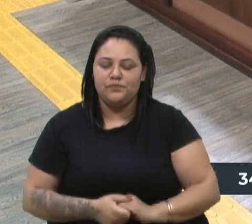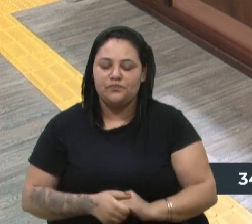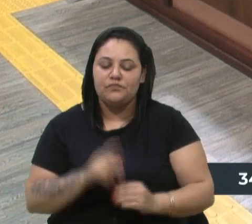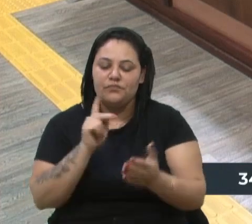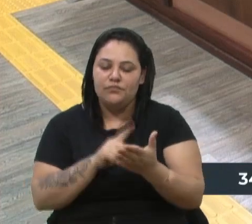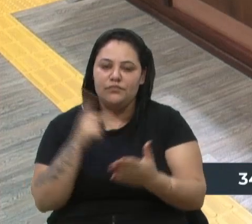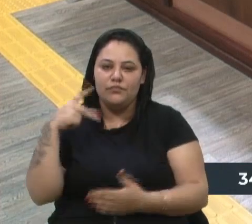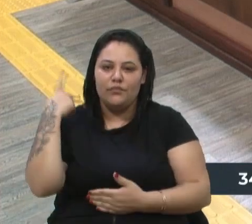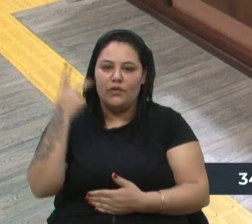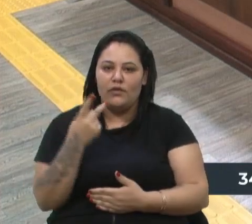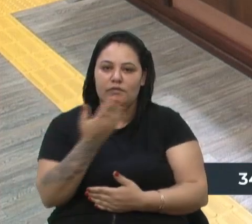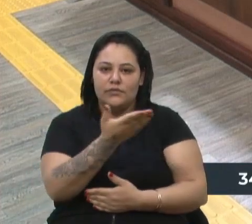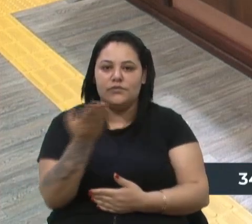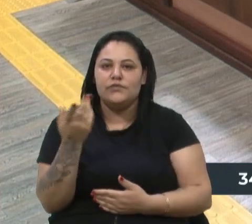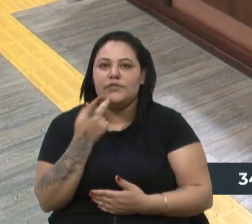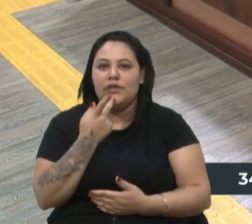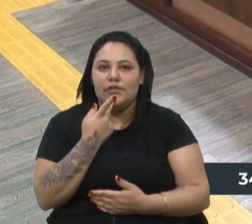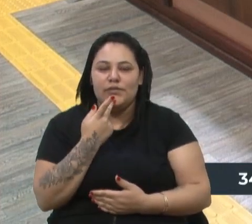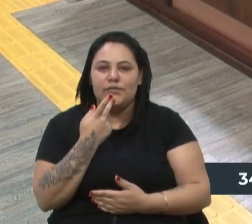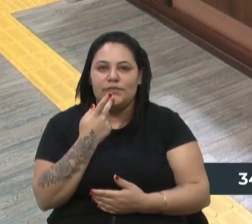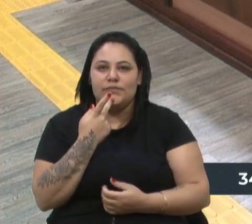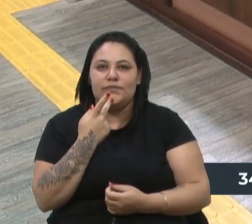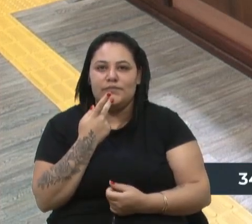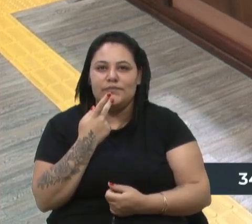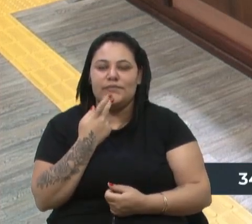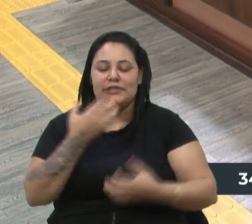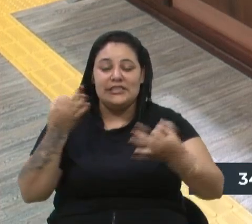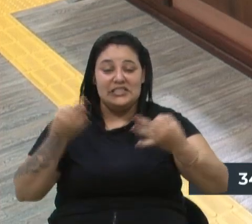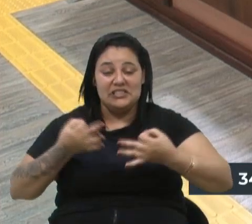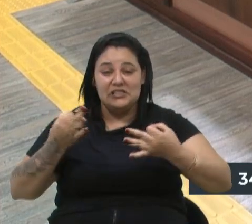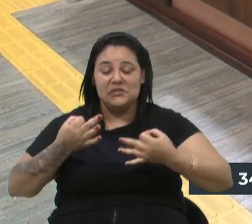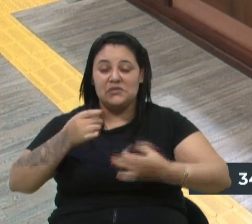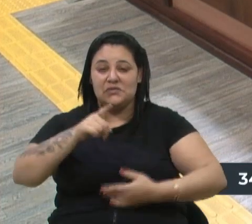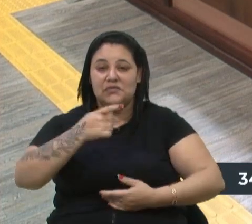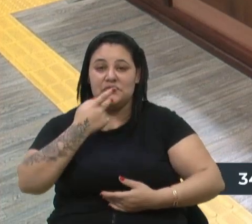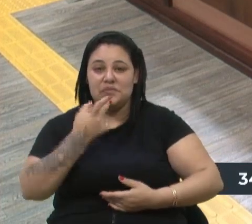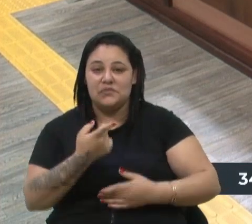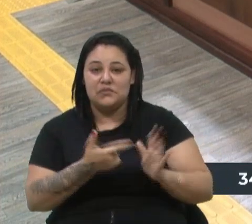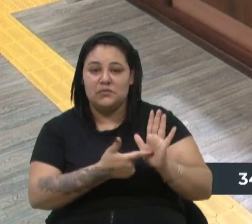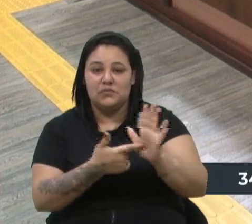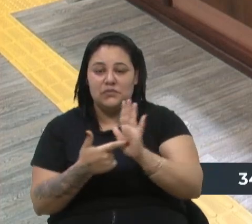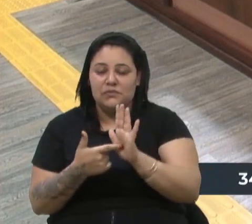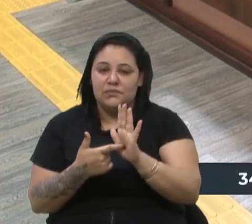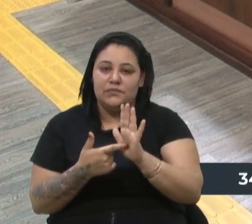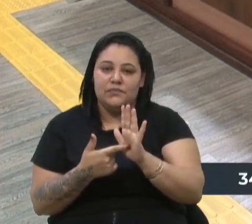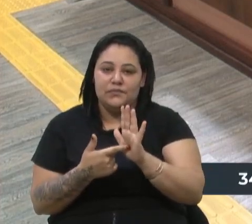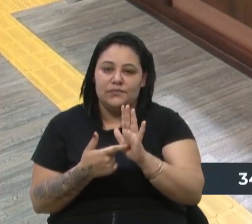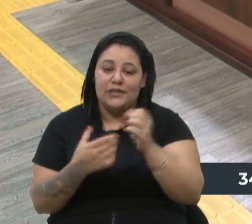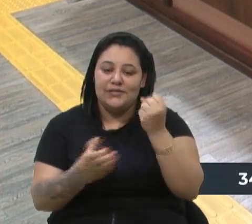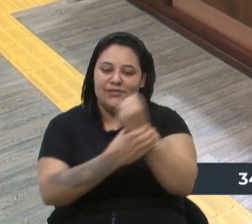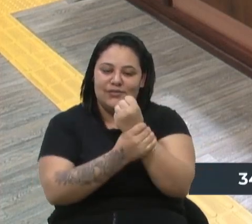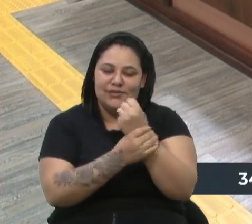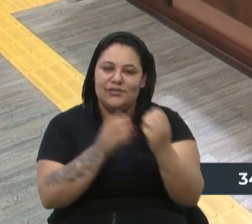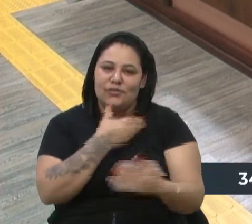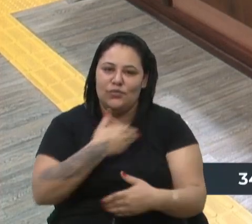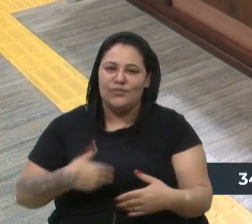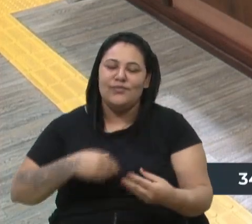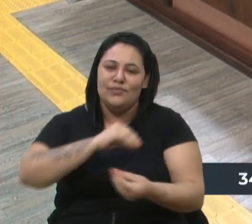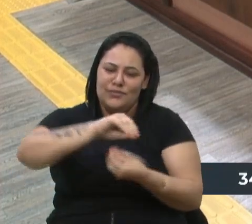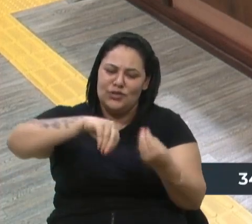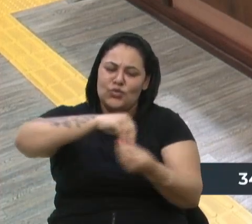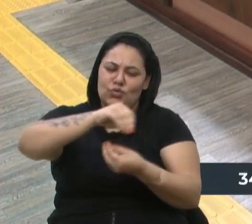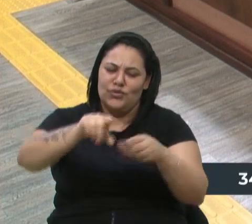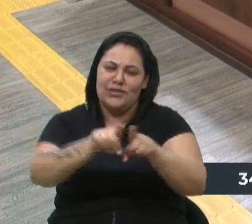a senhora falou corretamente quando a senhora traz a situação que a segurança pública, ela acaba se misturando muito com a